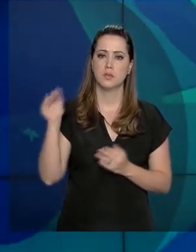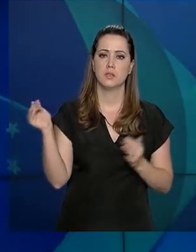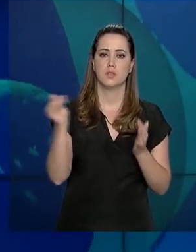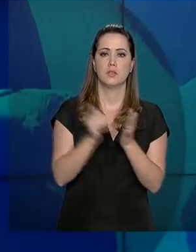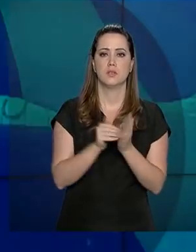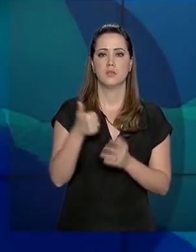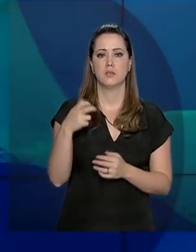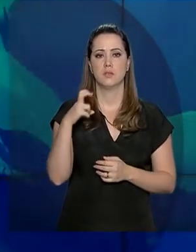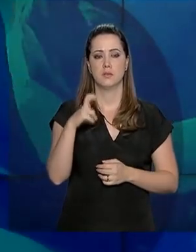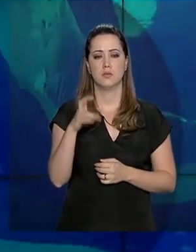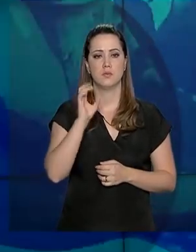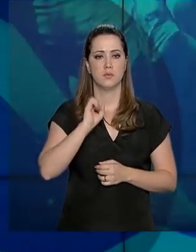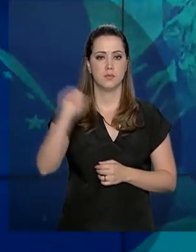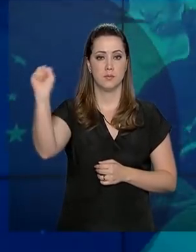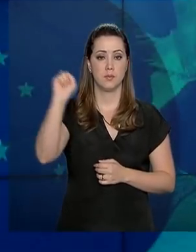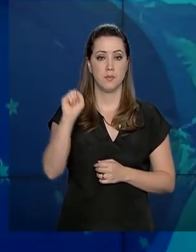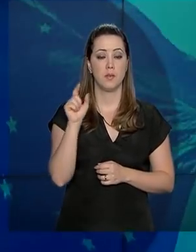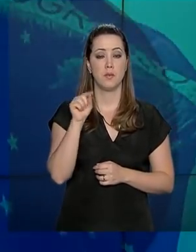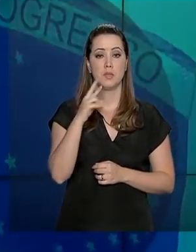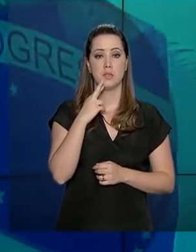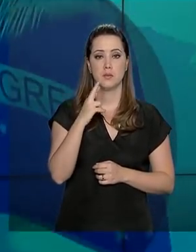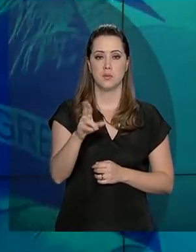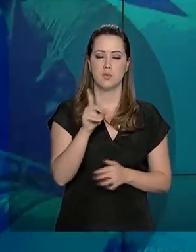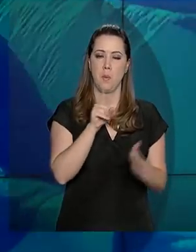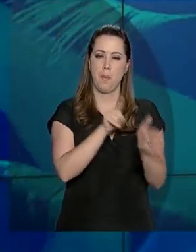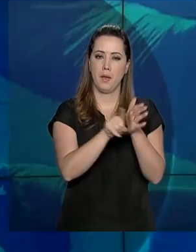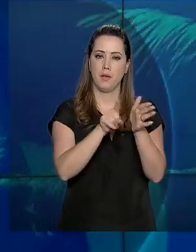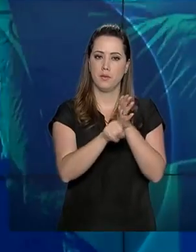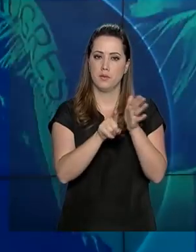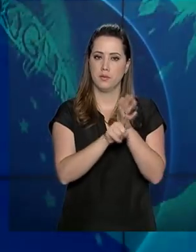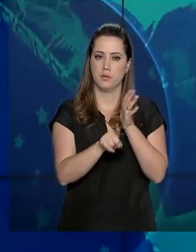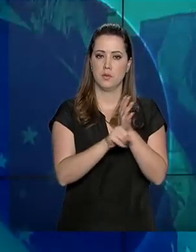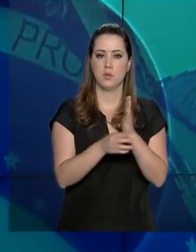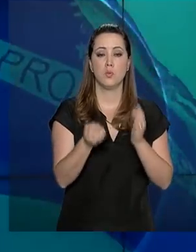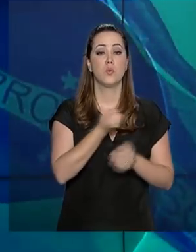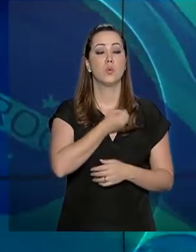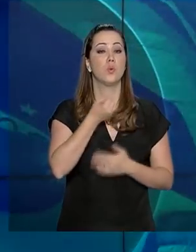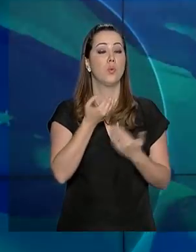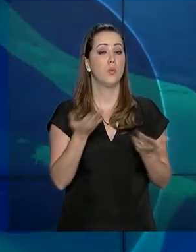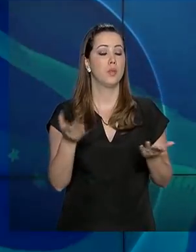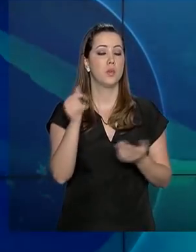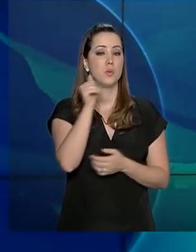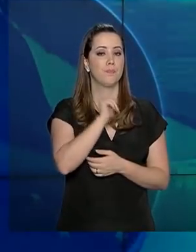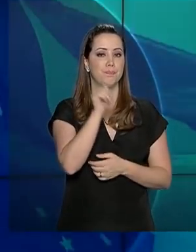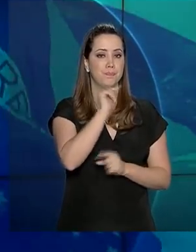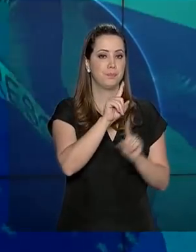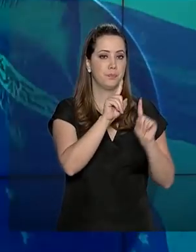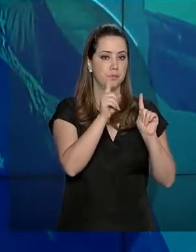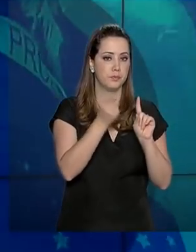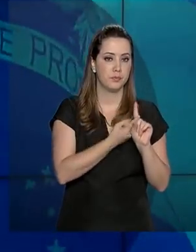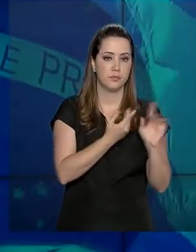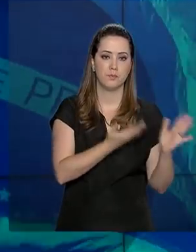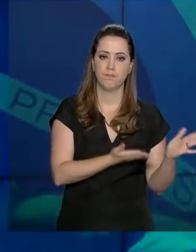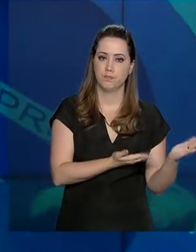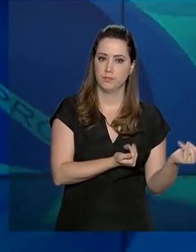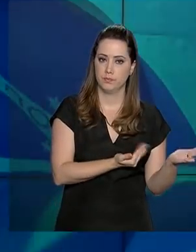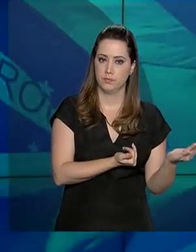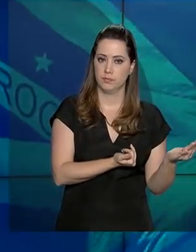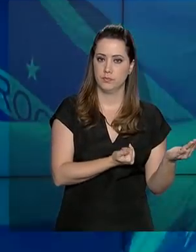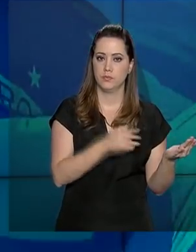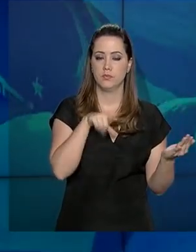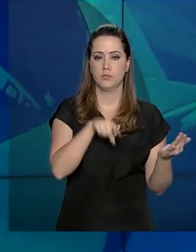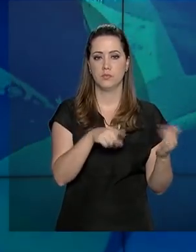todo o país têm até 15 de abril para responder a um questionário sobre a quantidade de casos de gravidez em